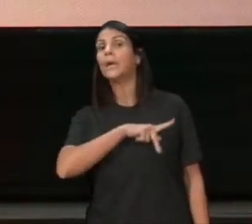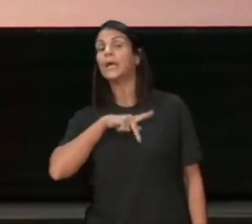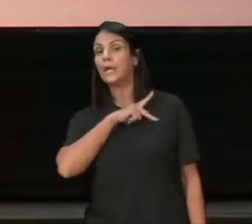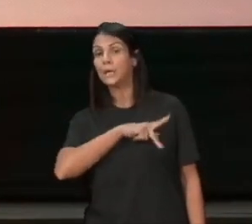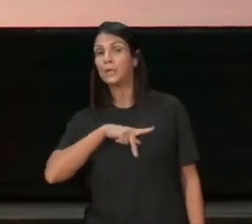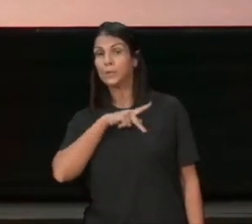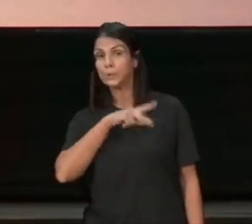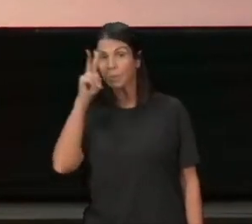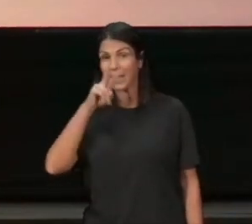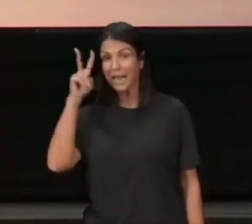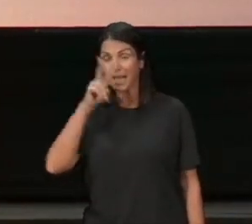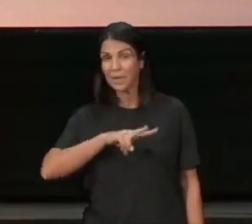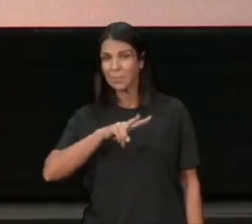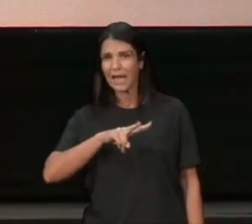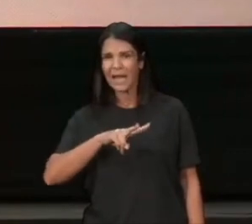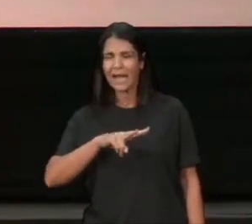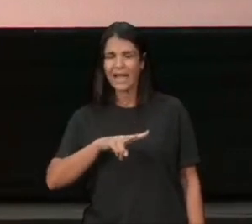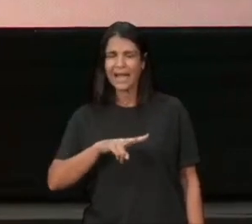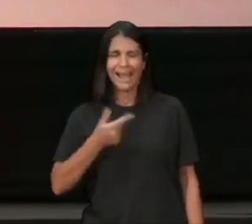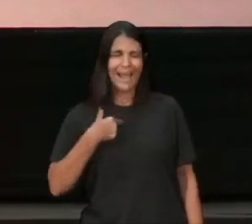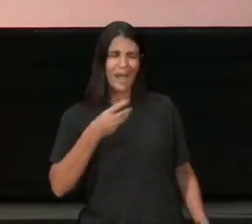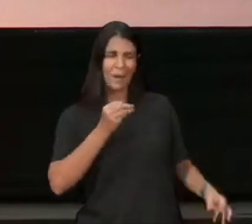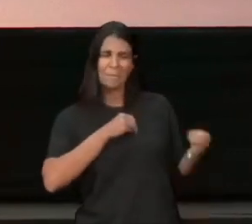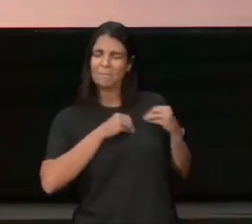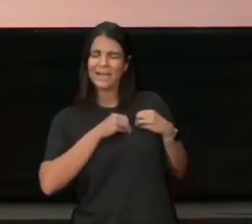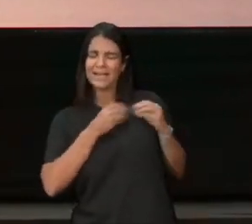5, 8, Senhor, retira-te de mim, porque eu sou pecador,